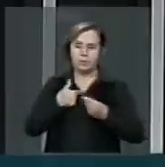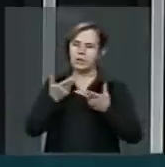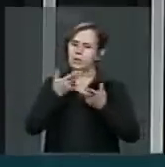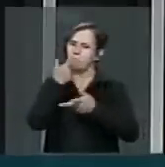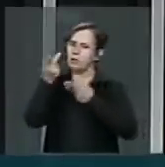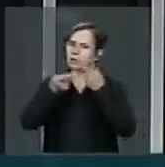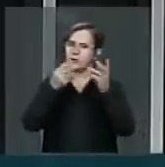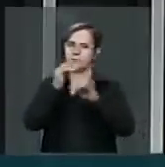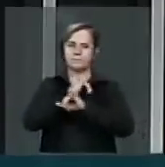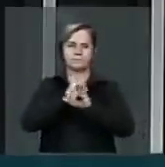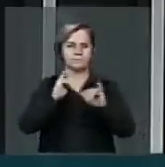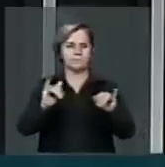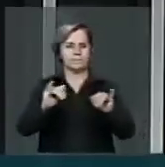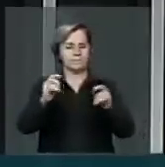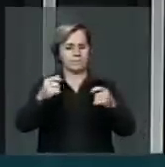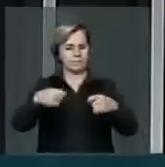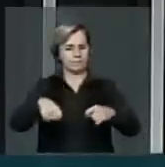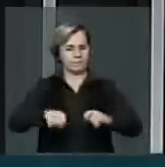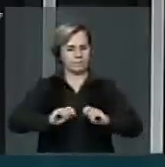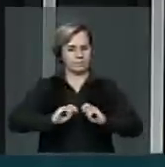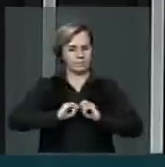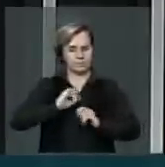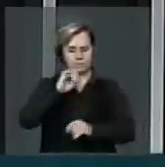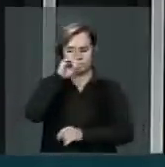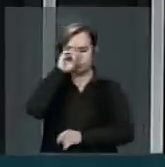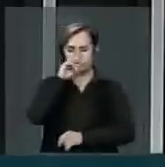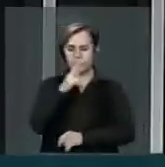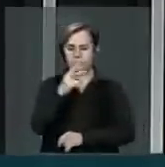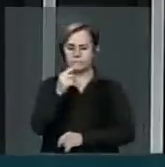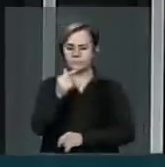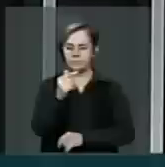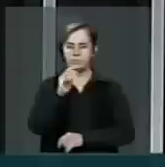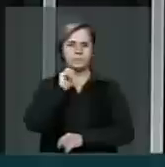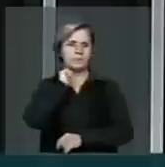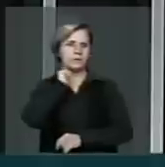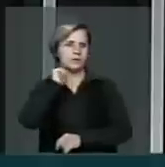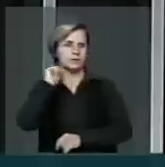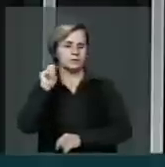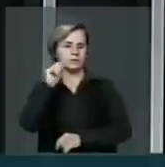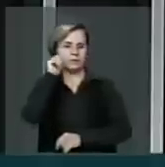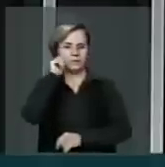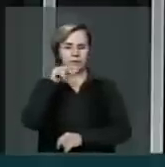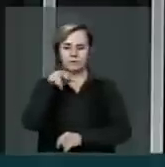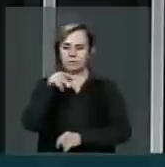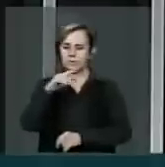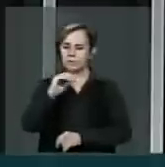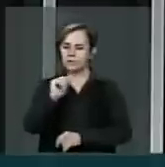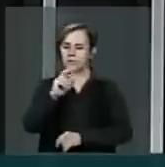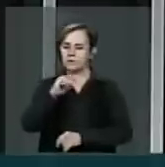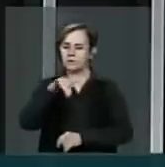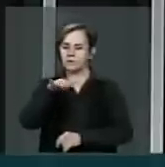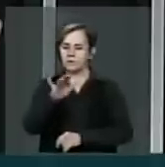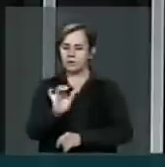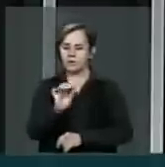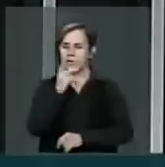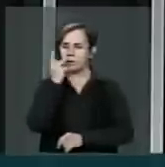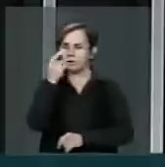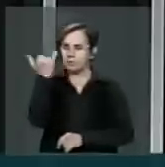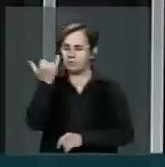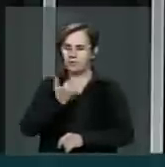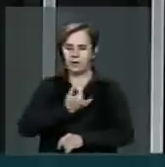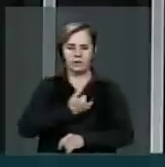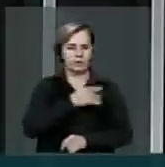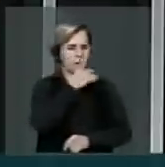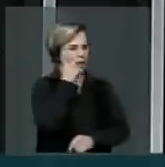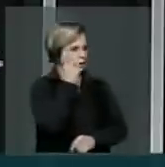registrar que me mandou no dia 27 de abril a irmã Karine Garcês deputado deputado